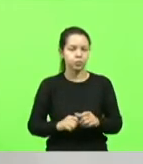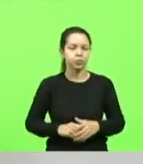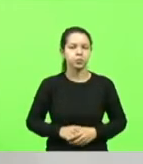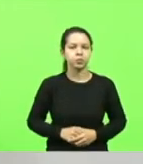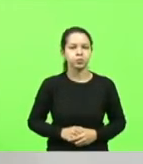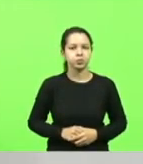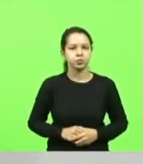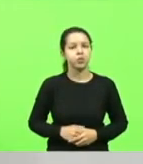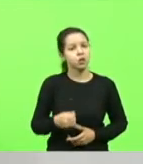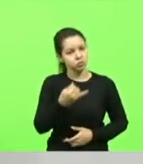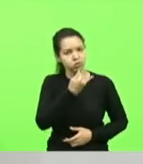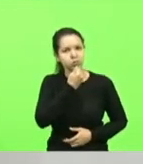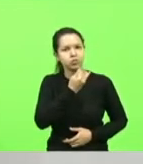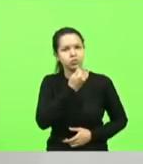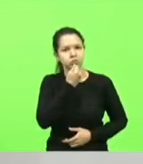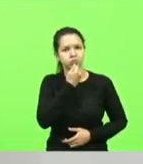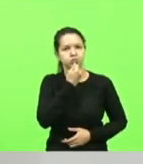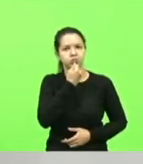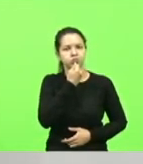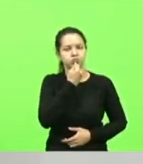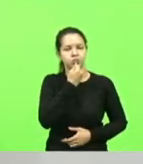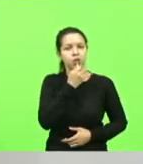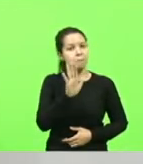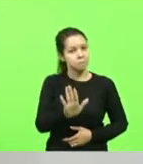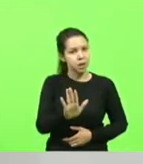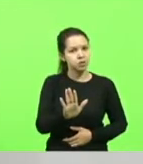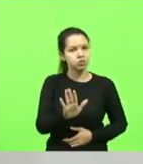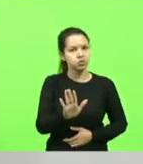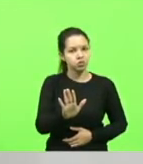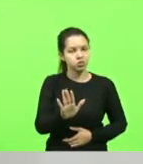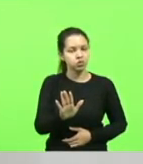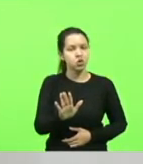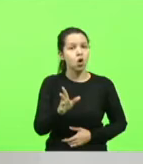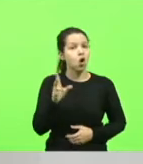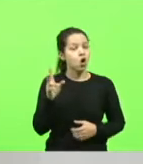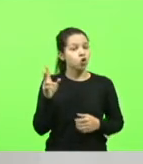Muito triste isso. Mas, sorte que nós somos,